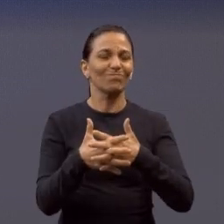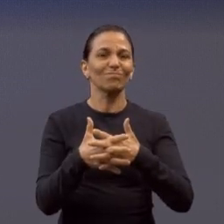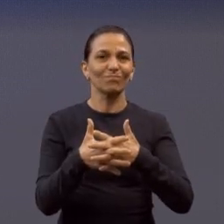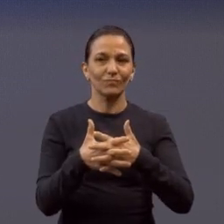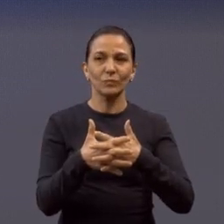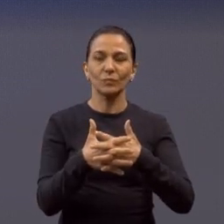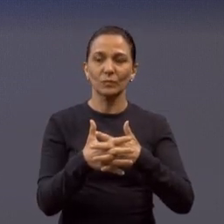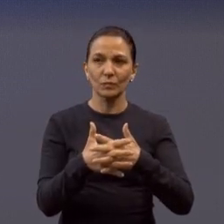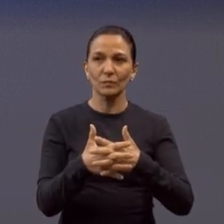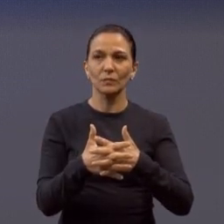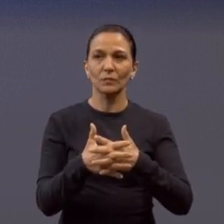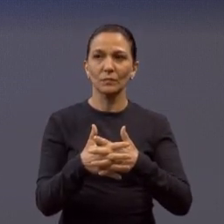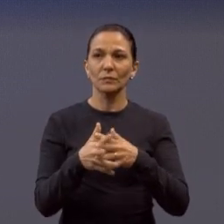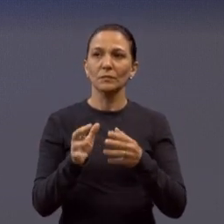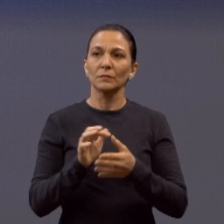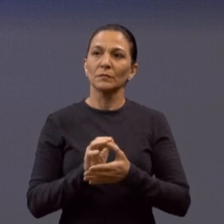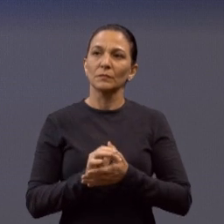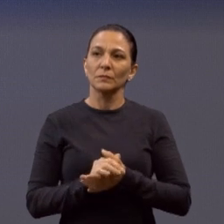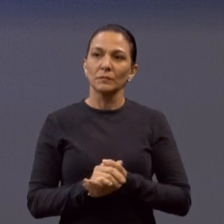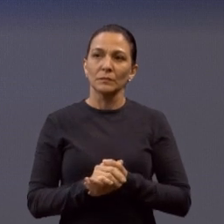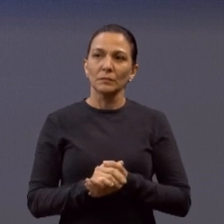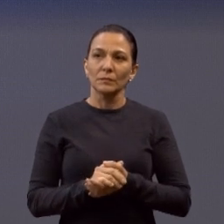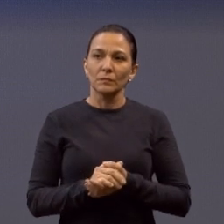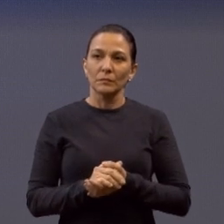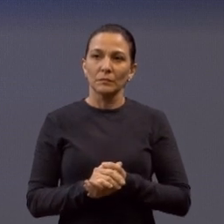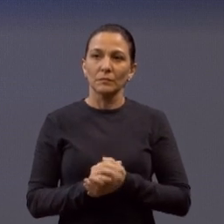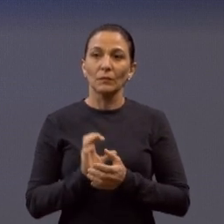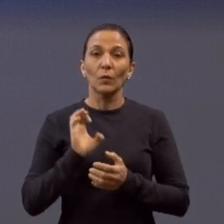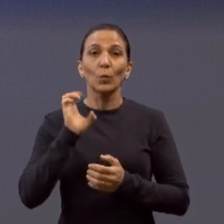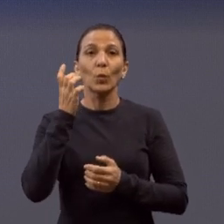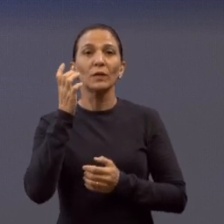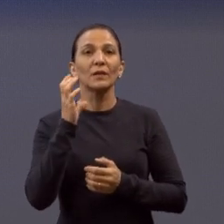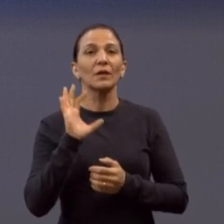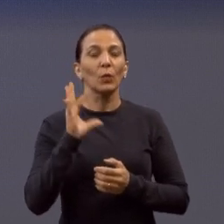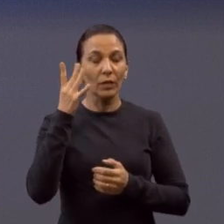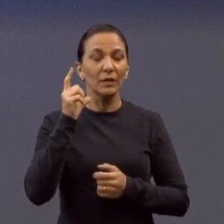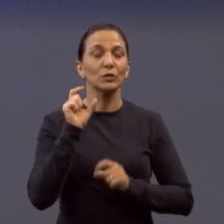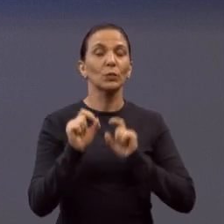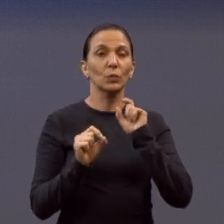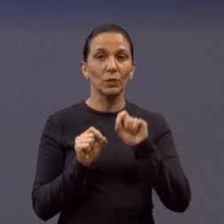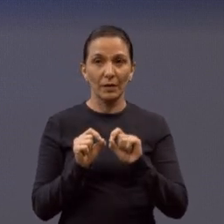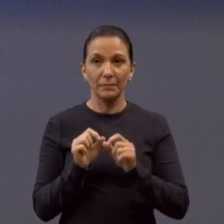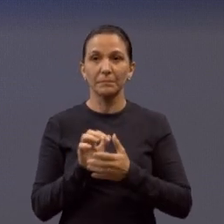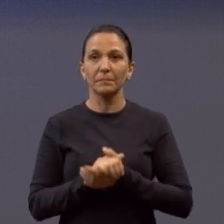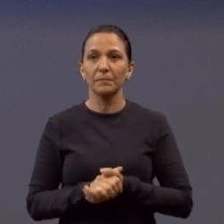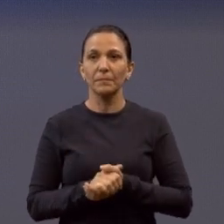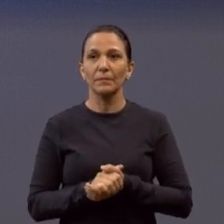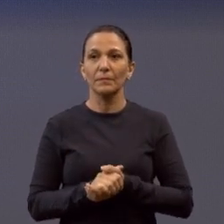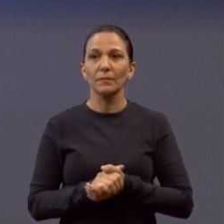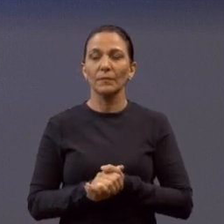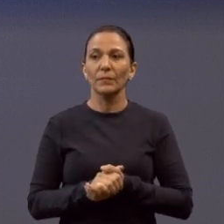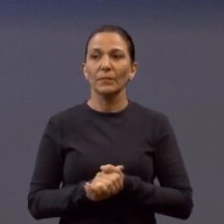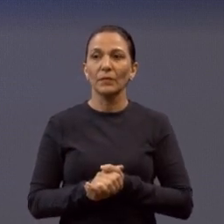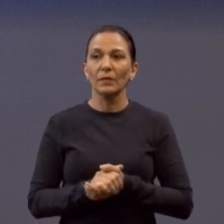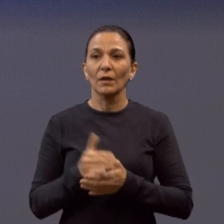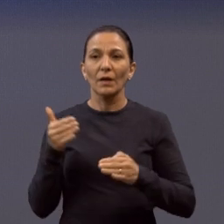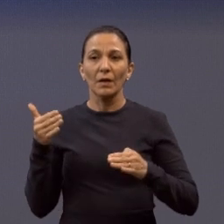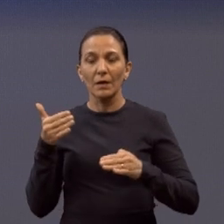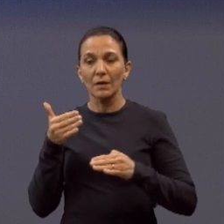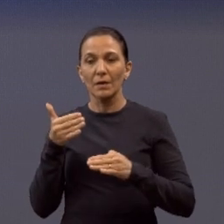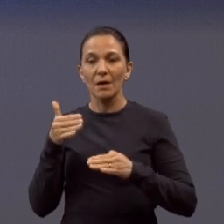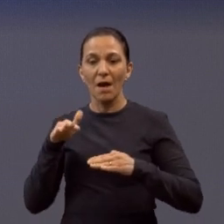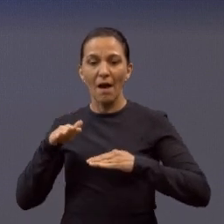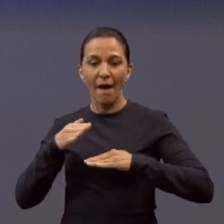o Paulo Landim. Mas o que vem acontecendo? Quem vem de lá da Abitonagem, para entrar ao